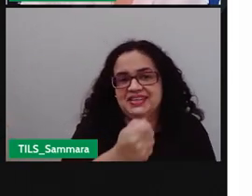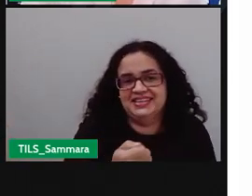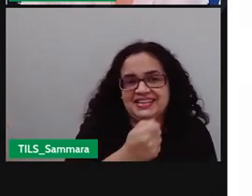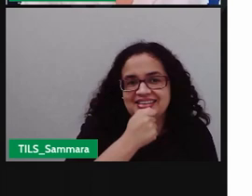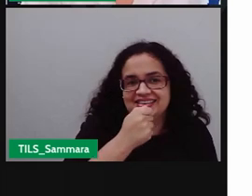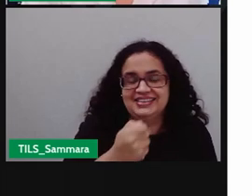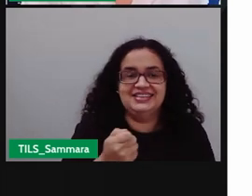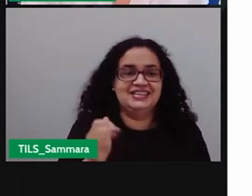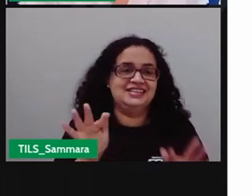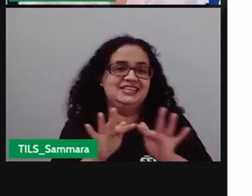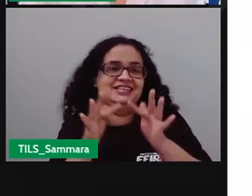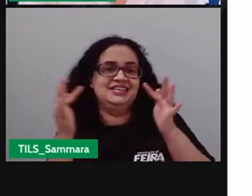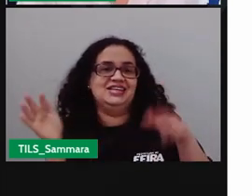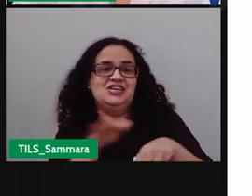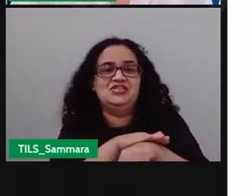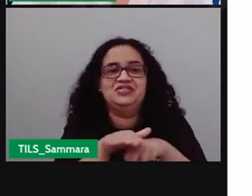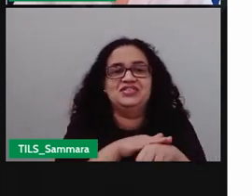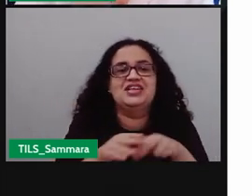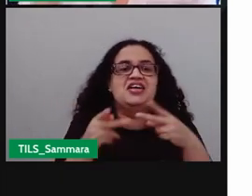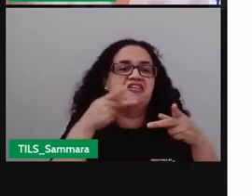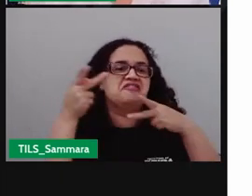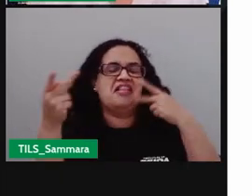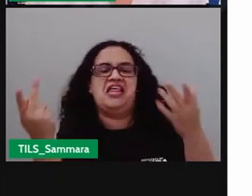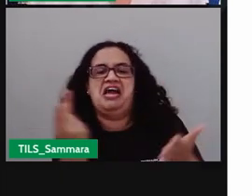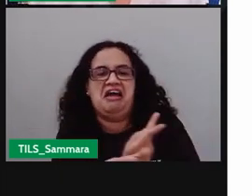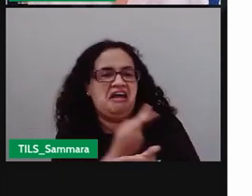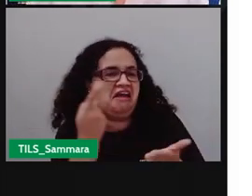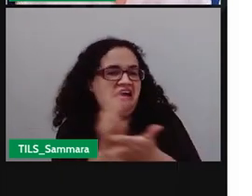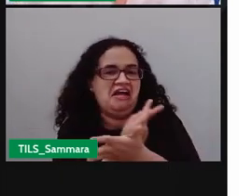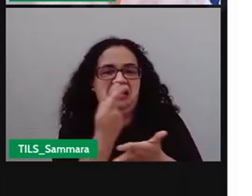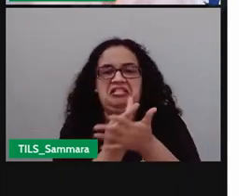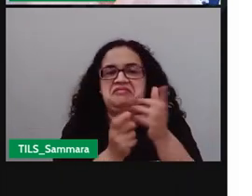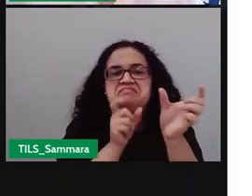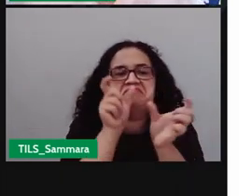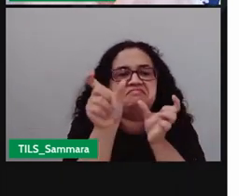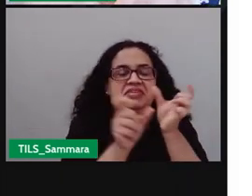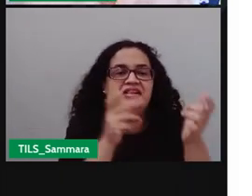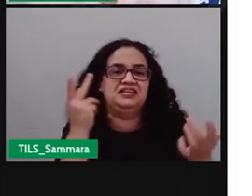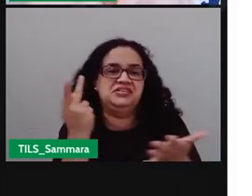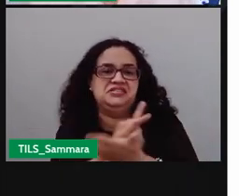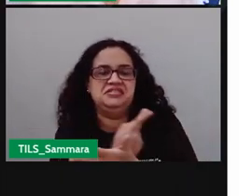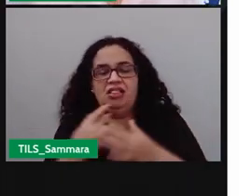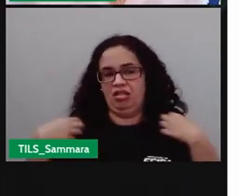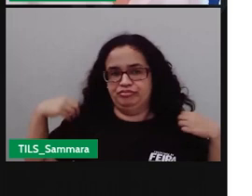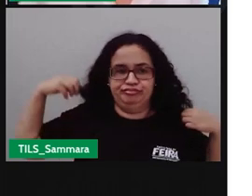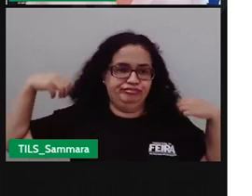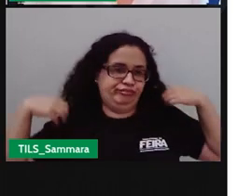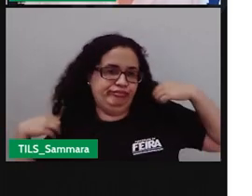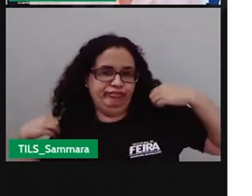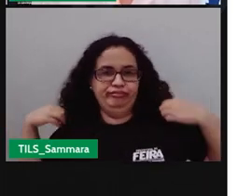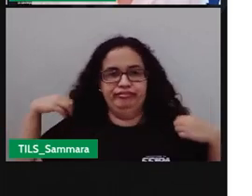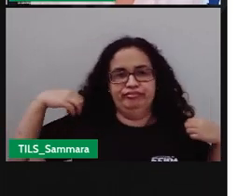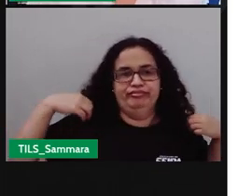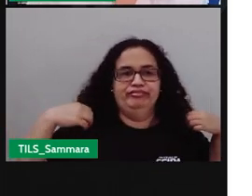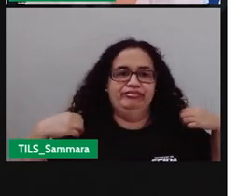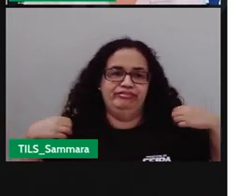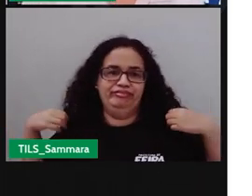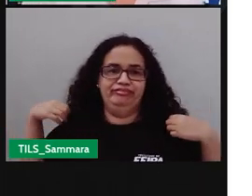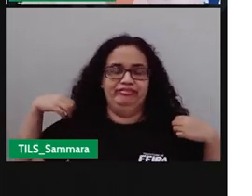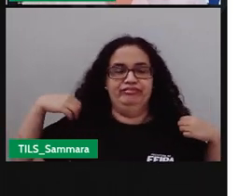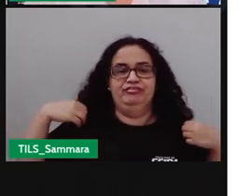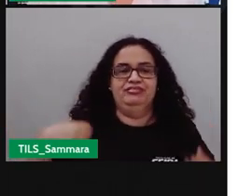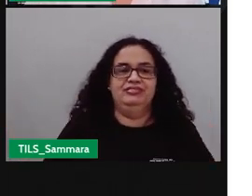e simplesmente começar a falar tudo errado desarrumado e completamente desarrumado né